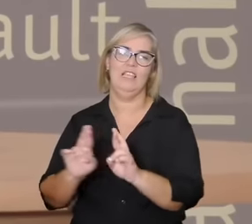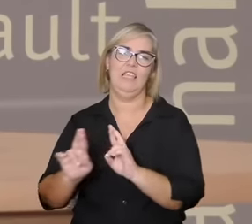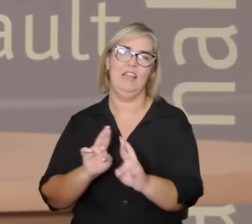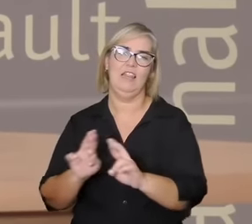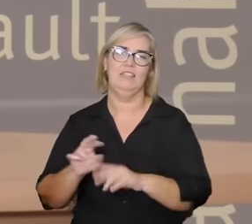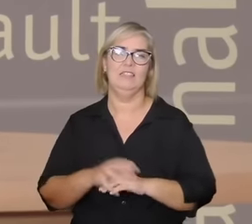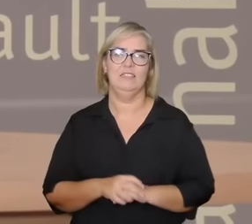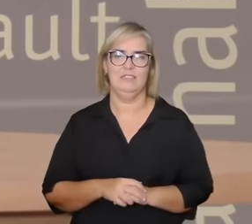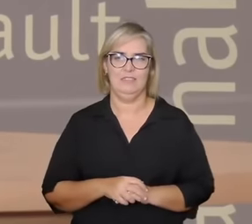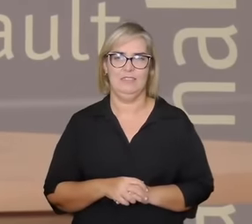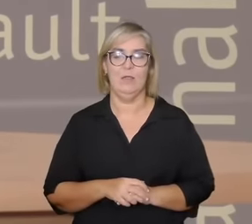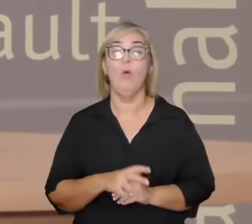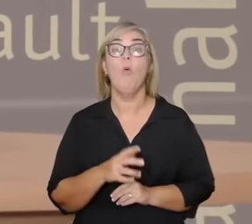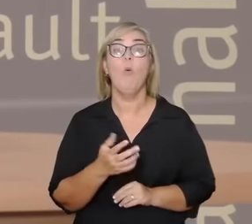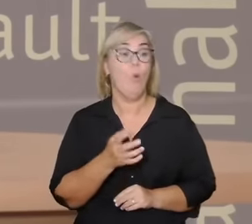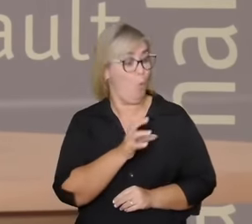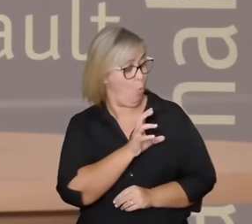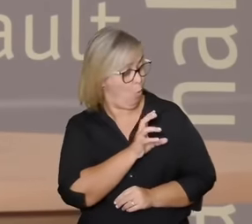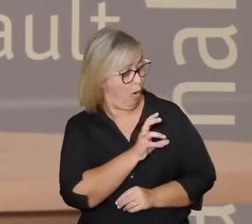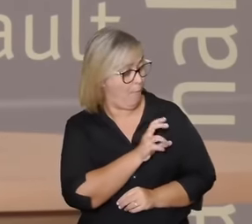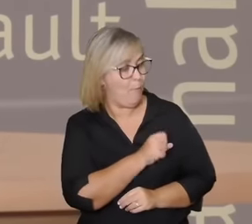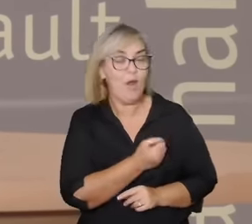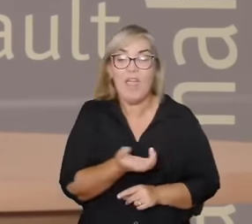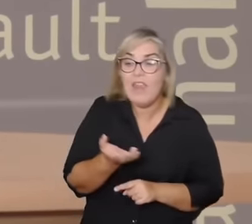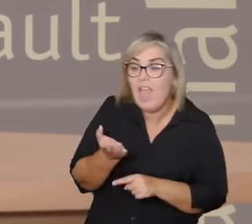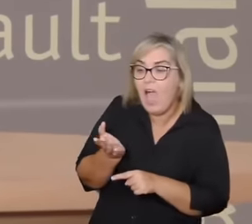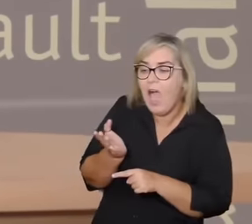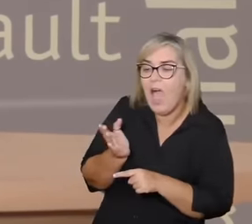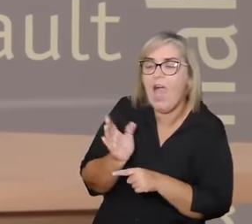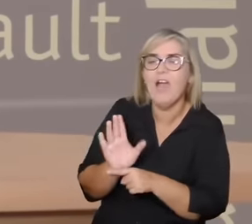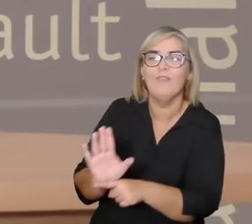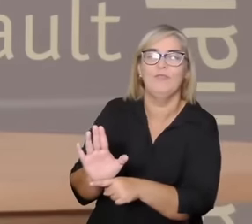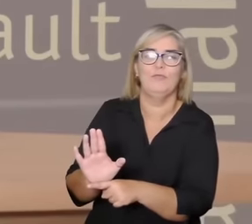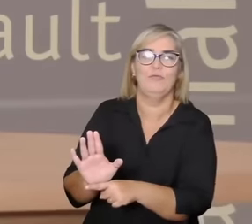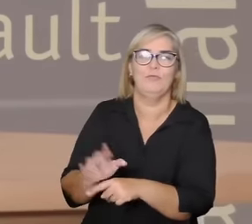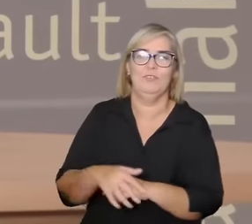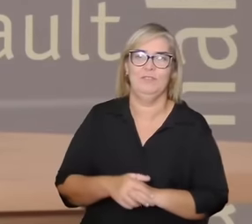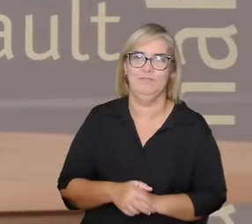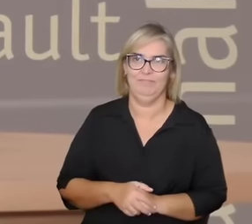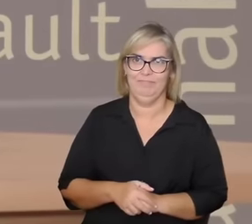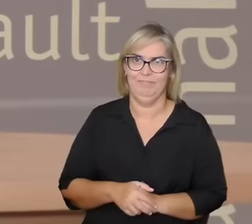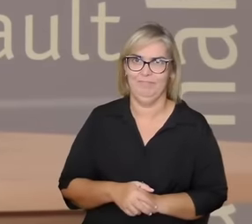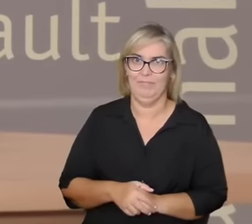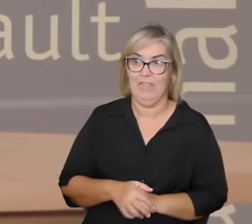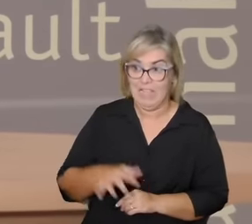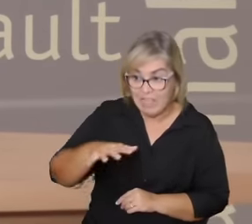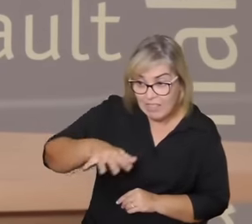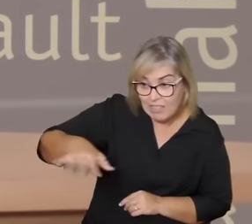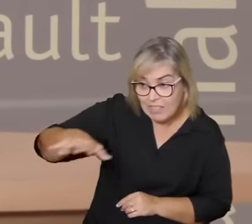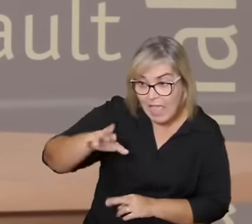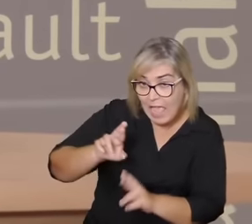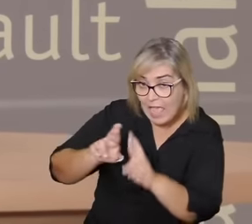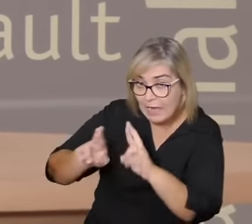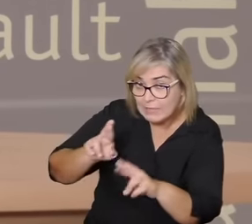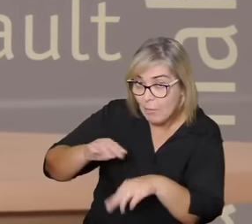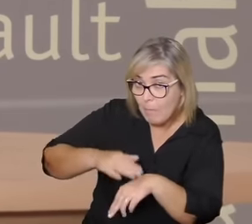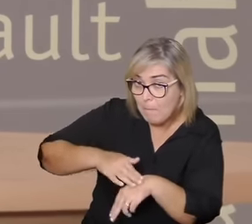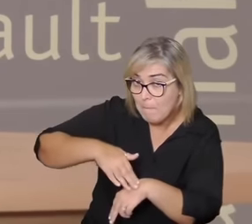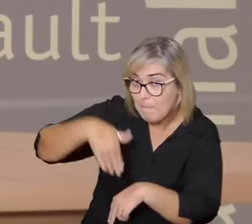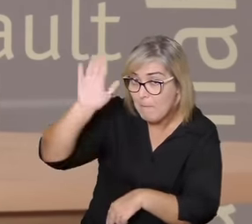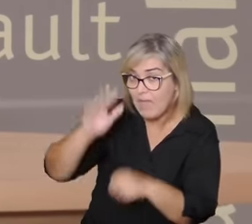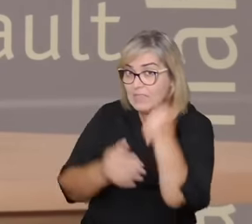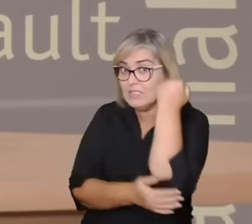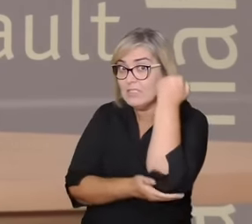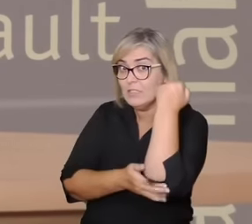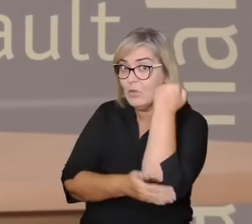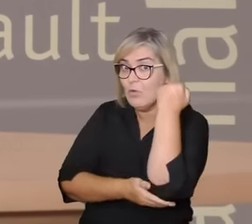como coadjuvante num certo encontro e tem muito mais ciúme do que amor então o ciúme acaba organizando